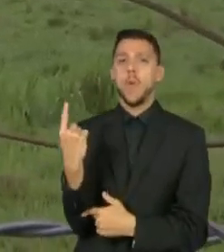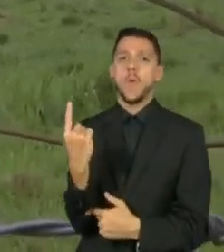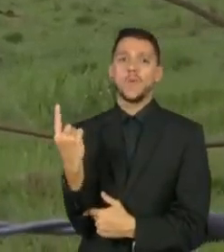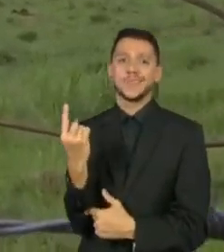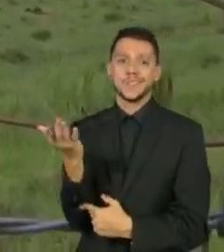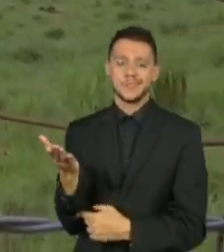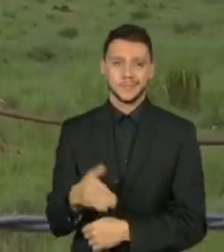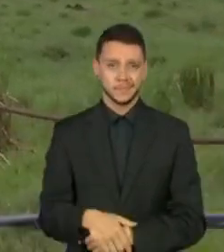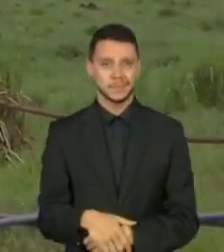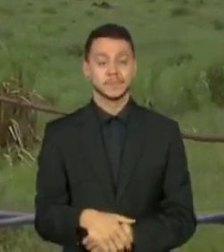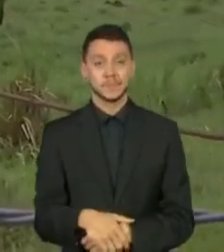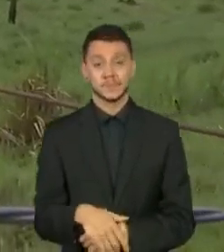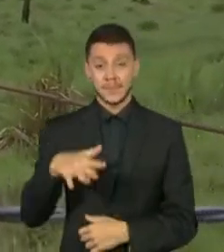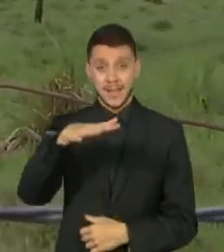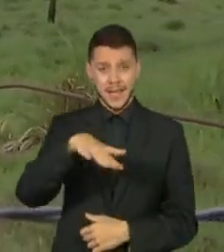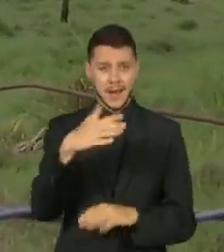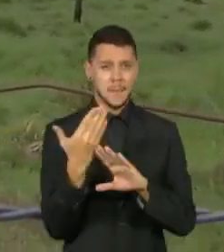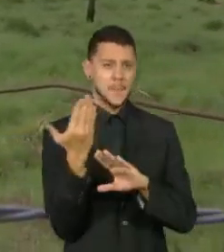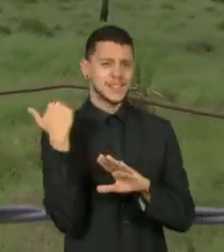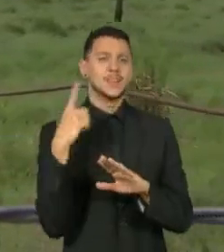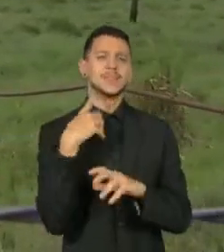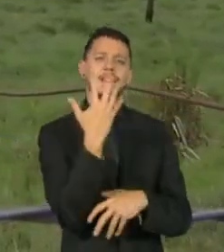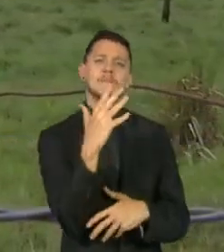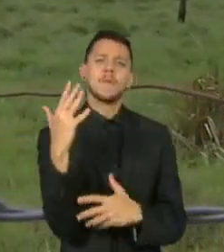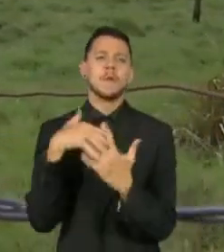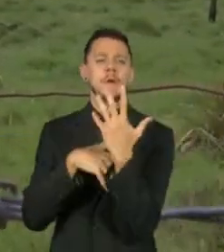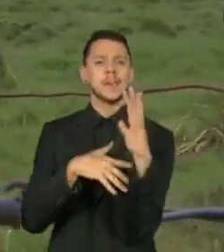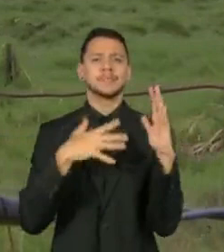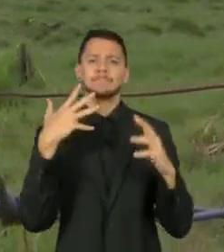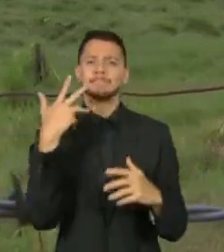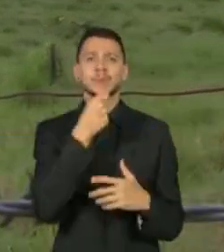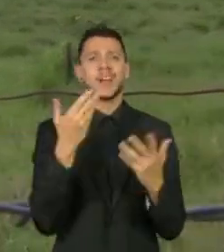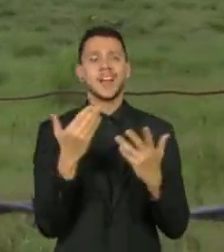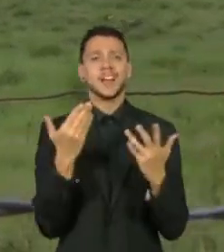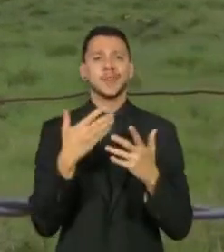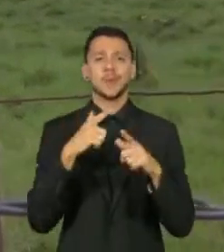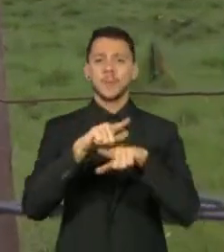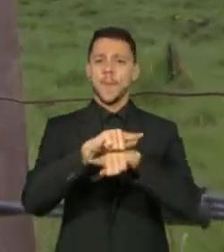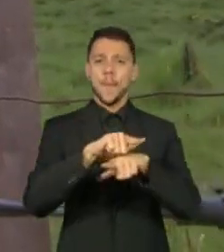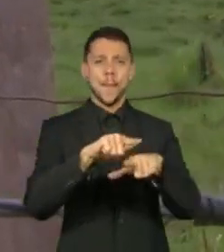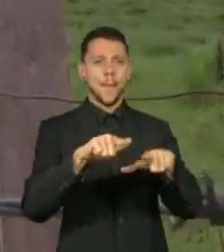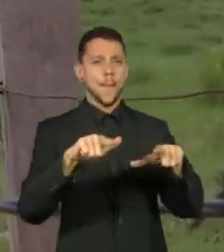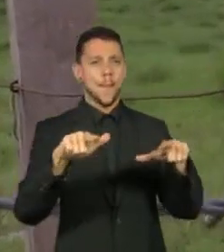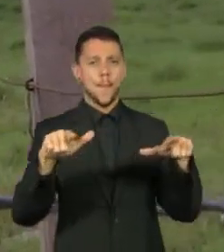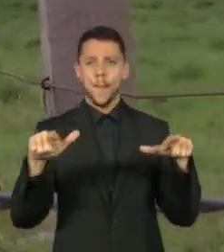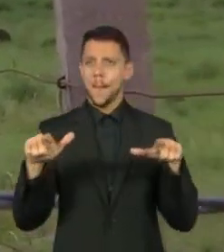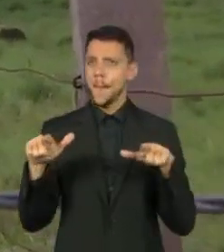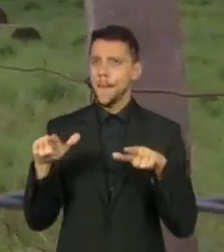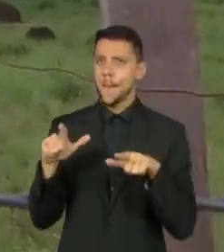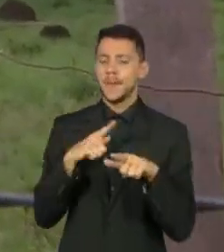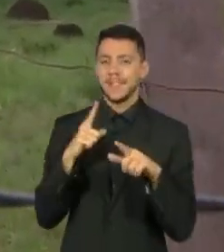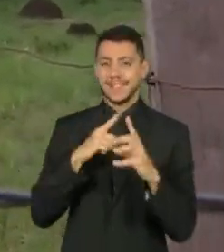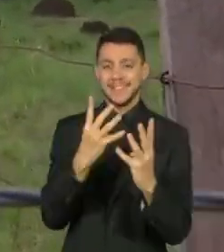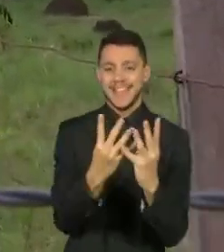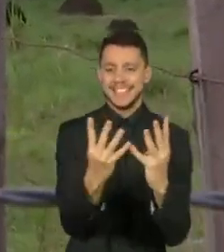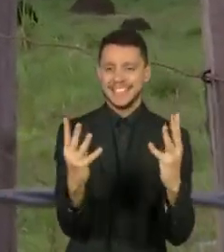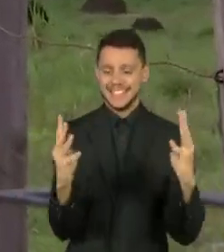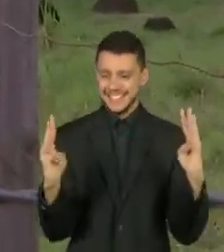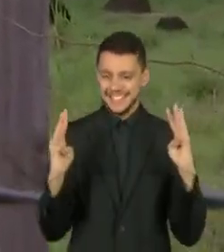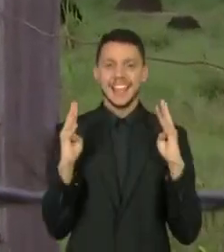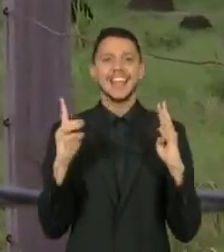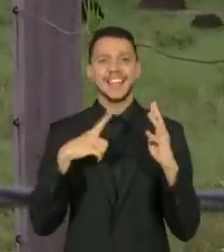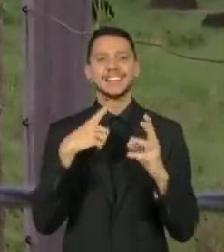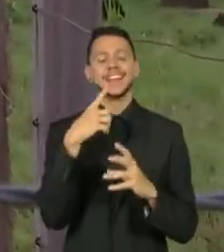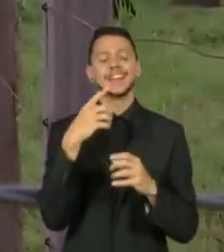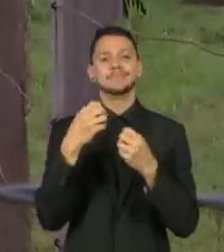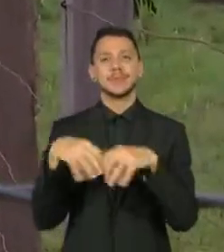Áreas que antes eram ocupadas por florestas, agora estão assim, cercadas e devastadas. Essa cerca aqui,